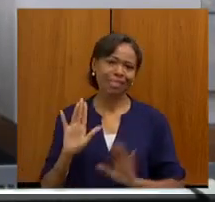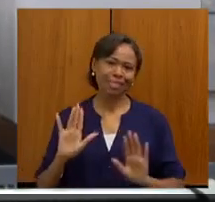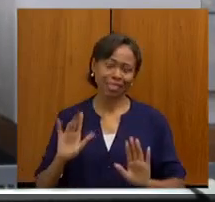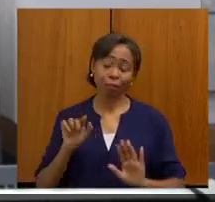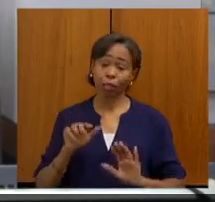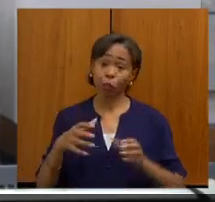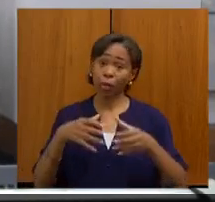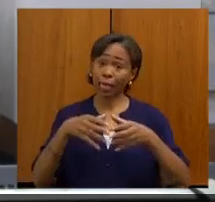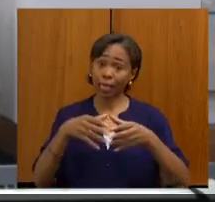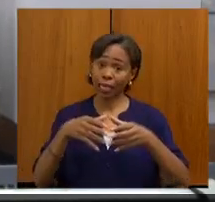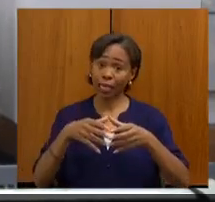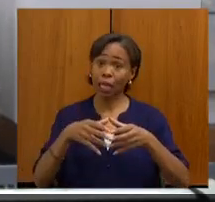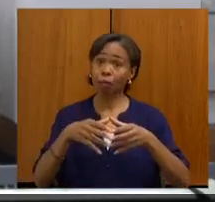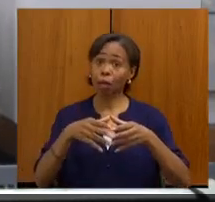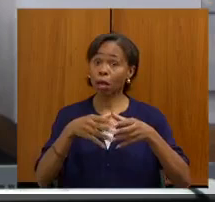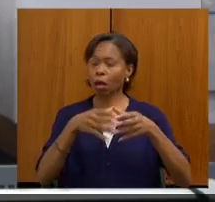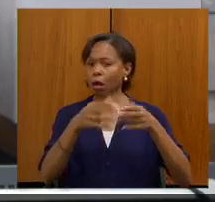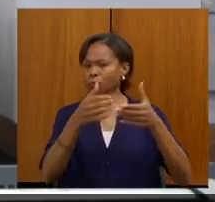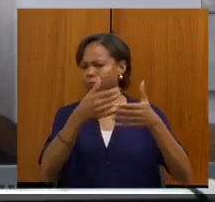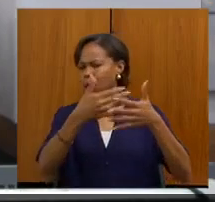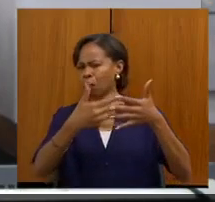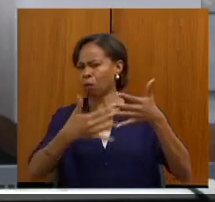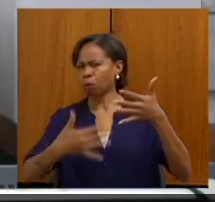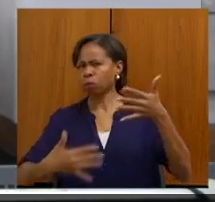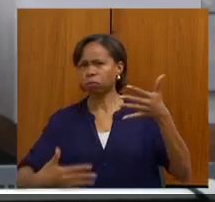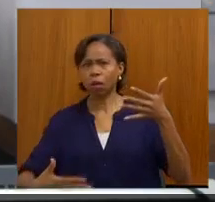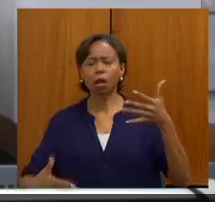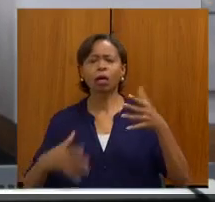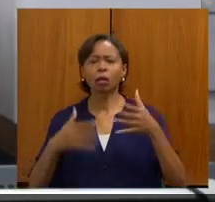muito grande que todos os dias faz um grande trabalho